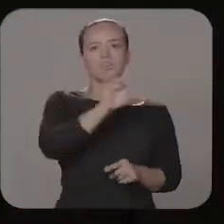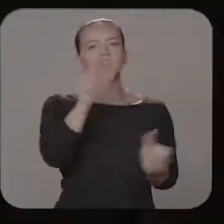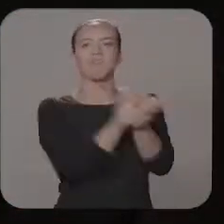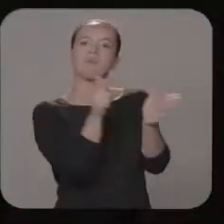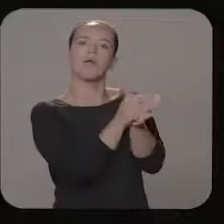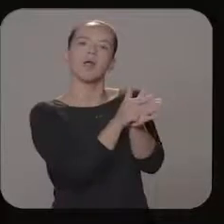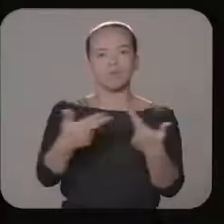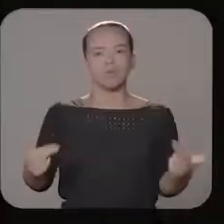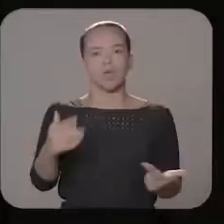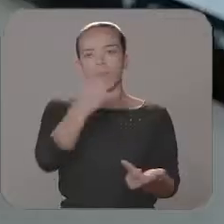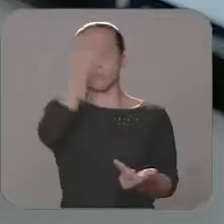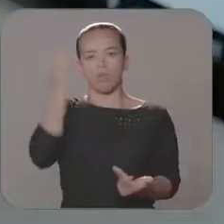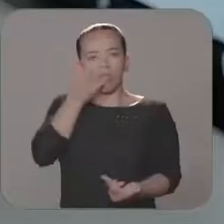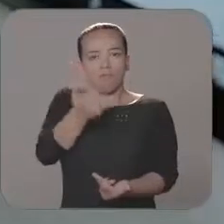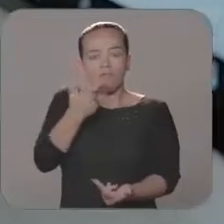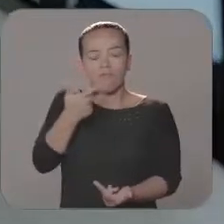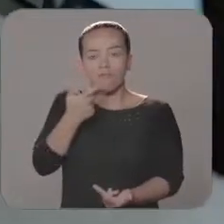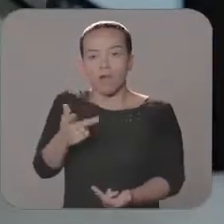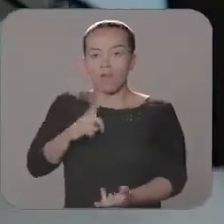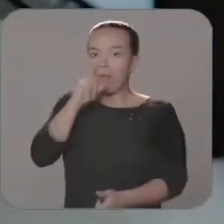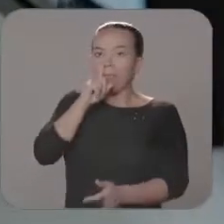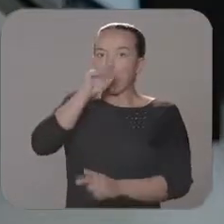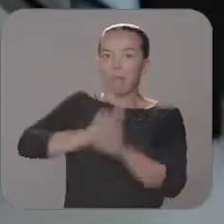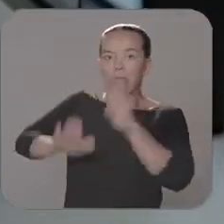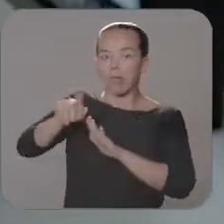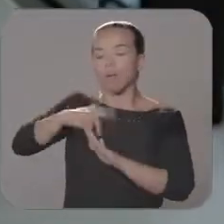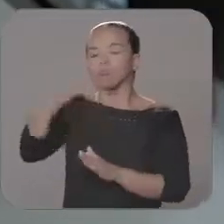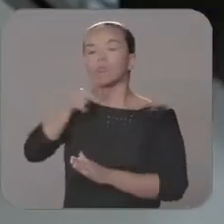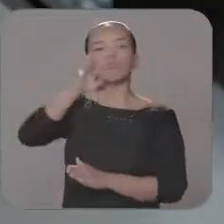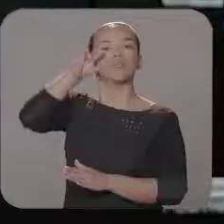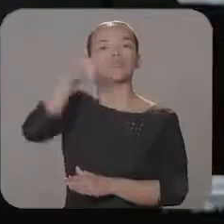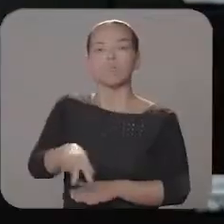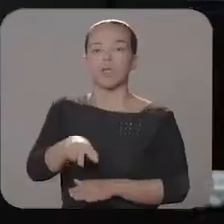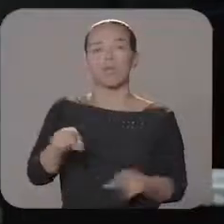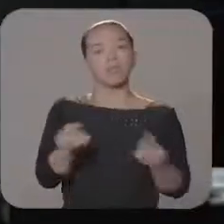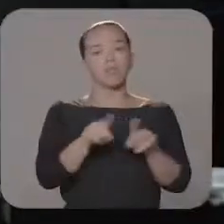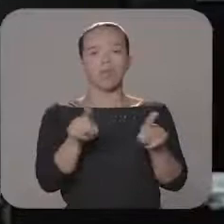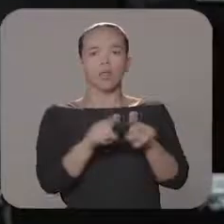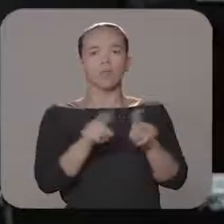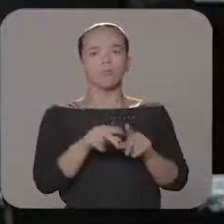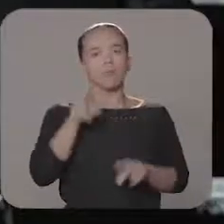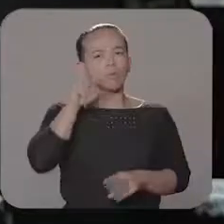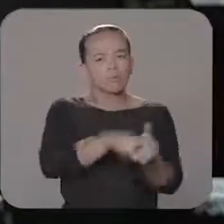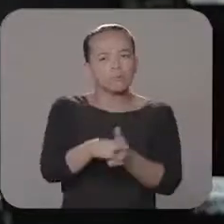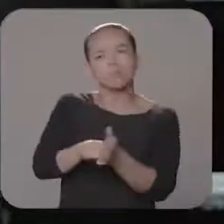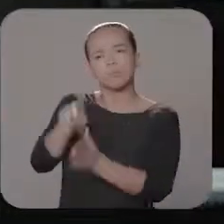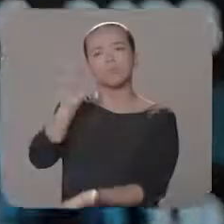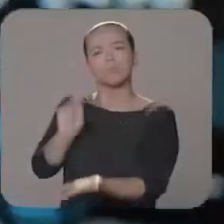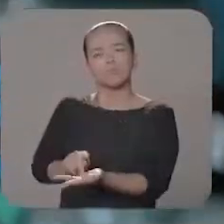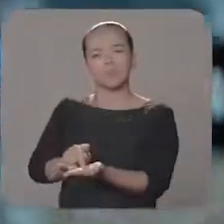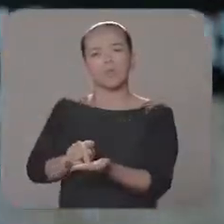preventiva, quando alguém fala que tem algum suspeito em alguma esquina, a gente já consegue visualizar. Quanto na parte repressiva, que seria